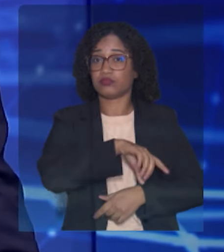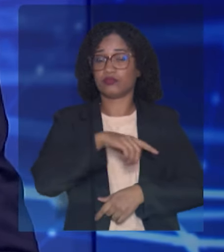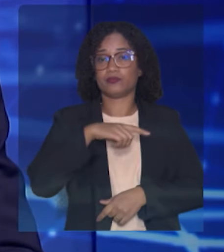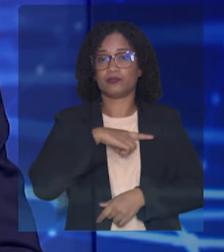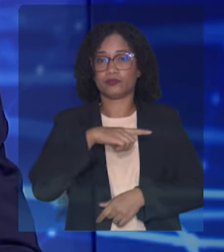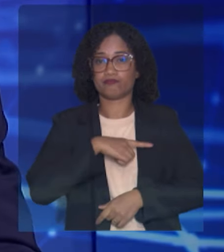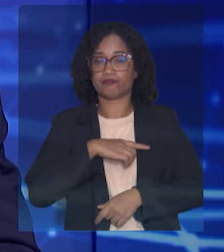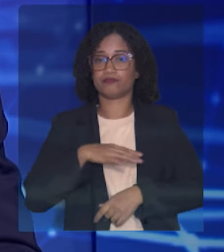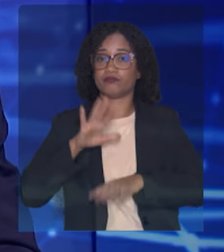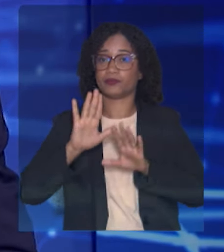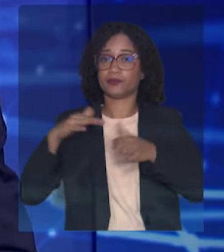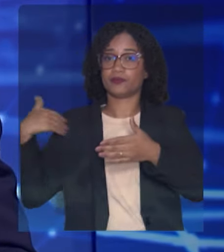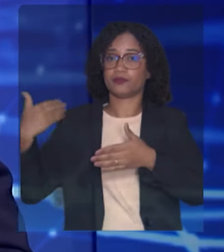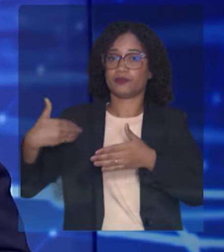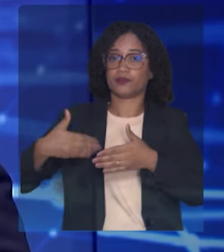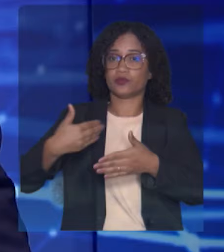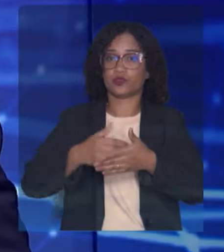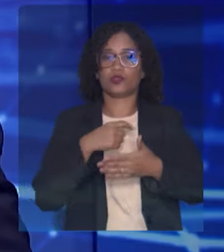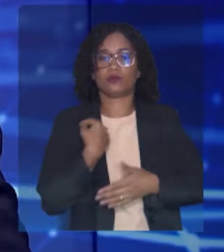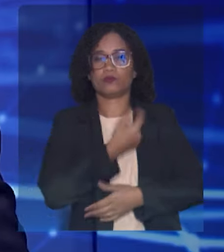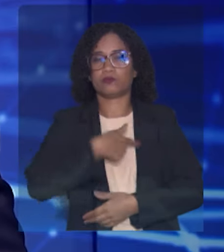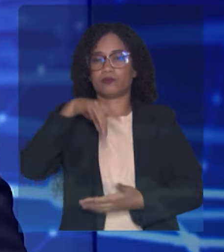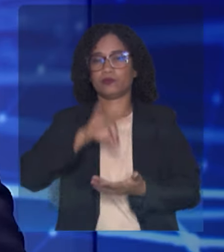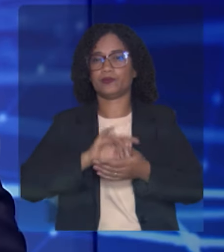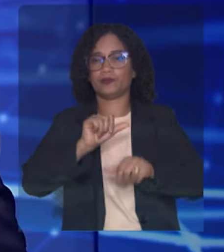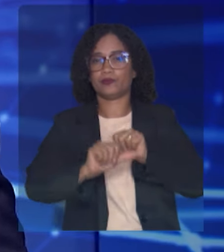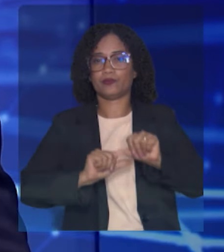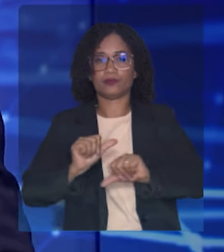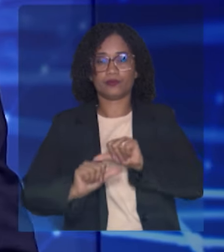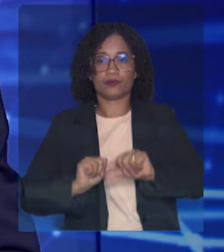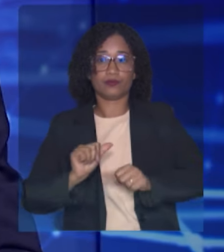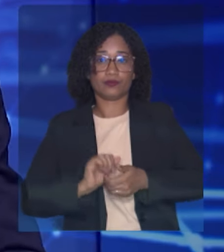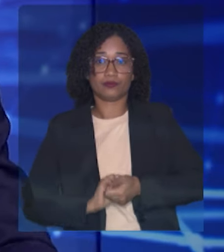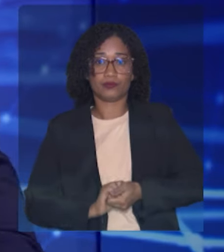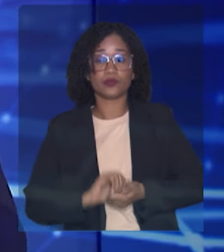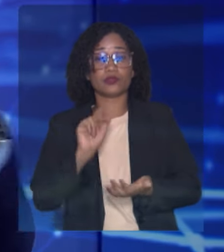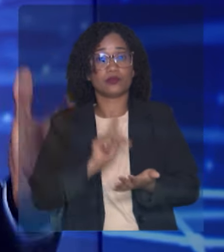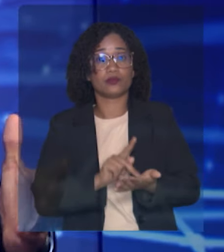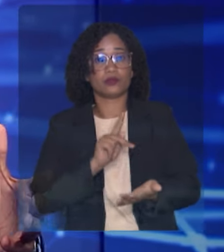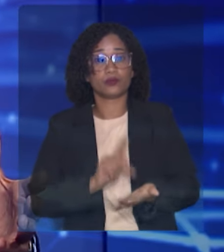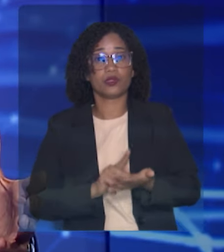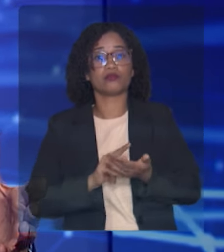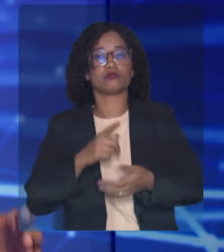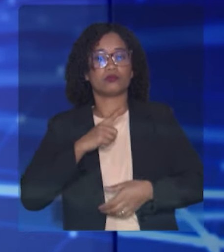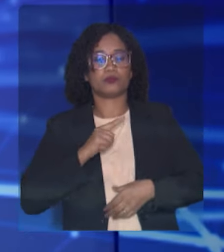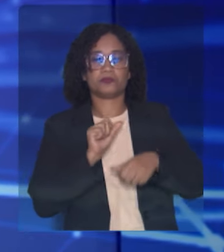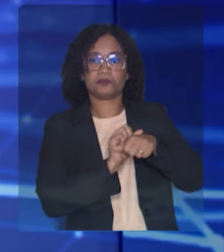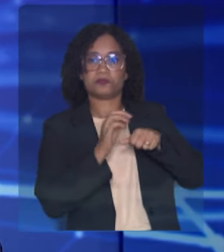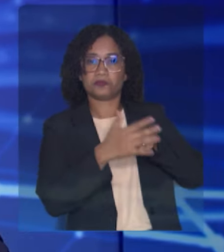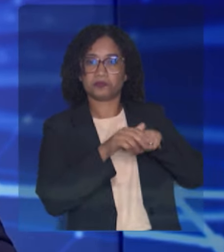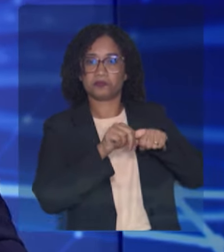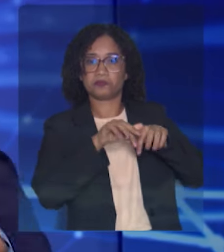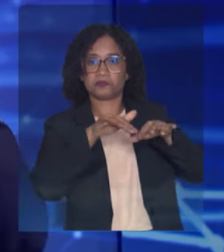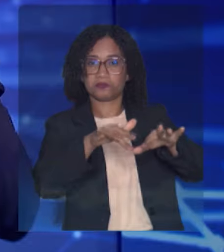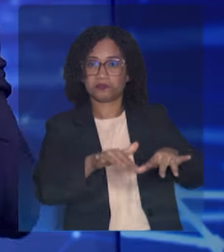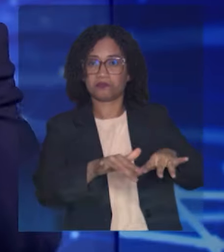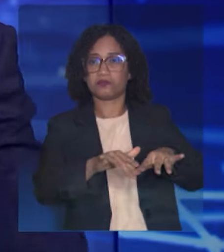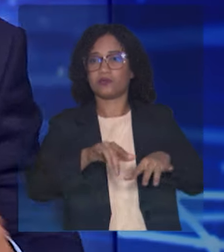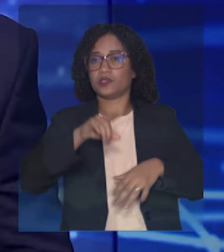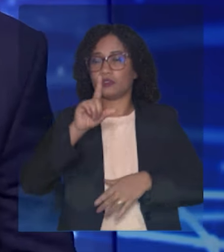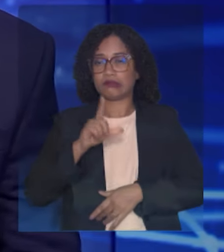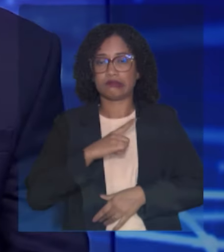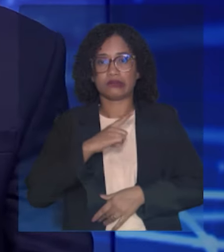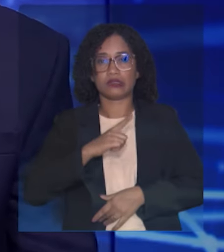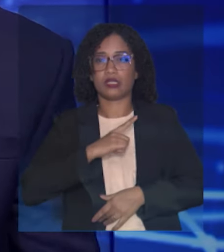verdadeira transformação. É verdade, com a pandemia, houve um boom no Brasil como um todo, no aumento